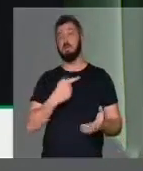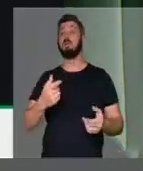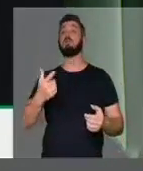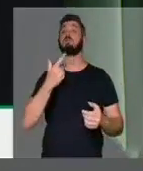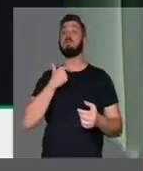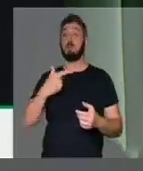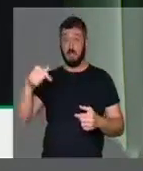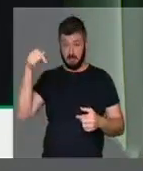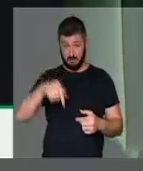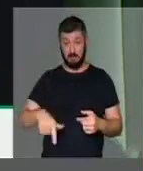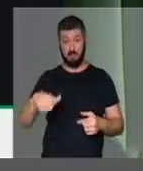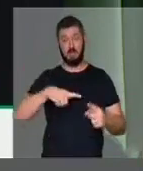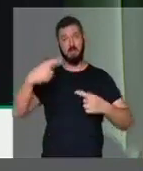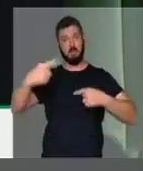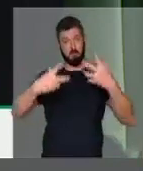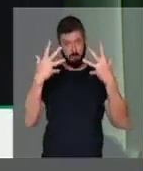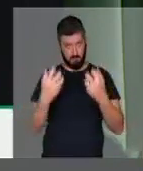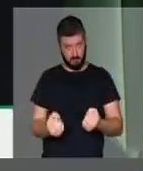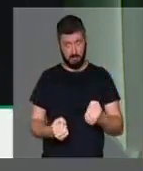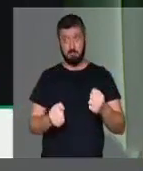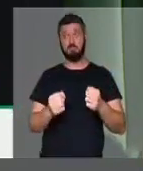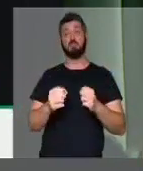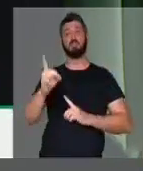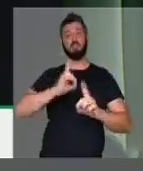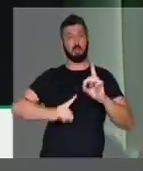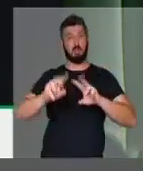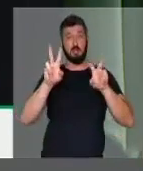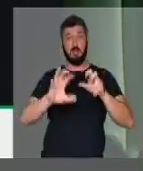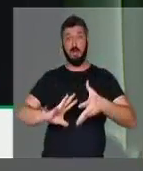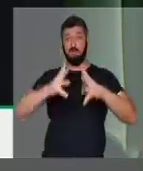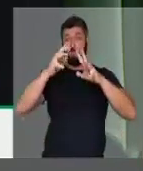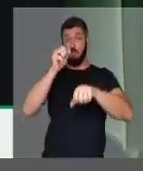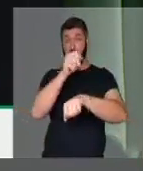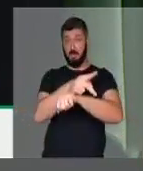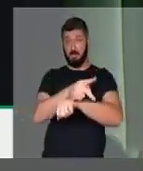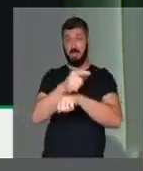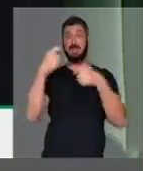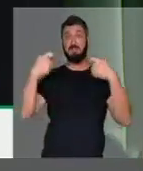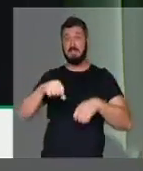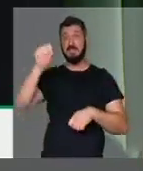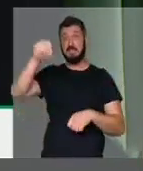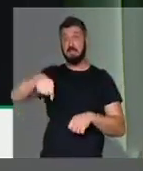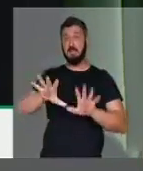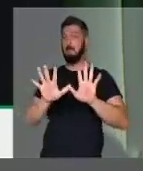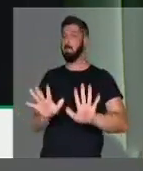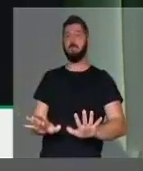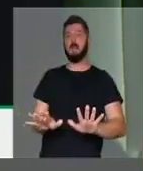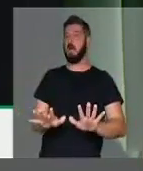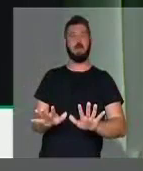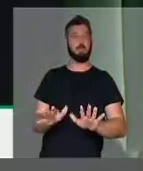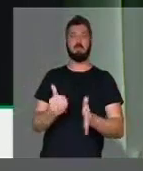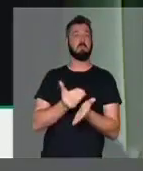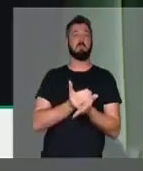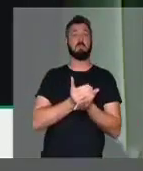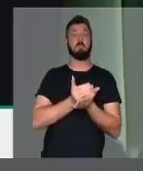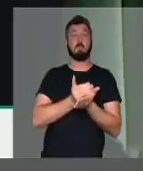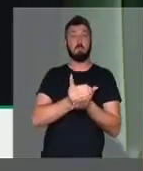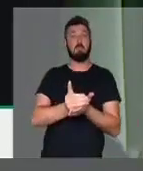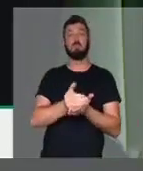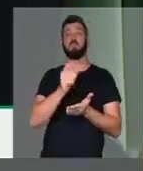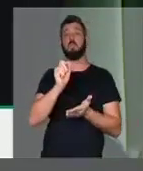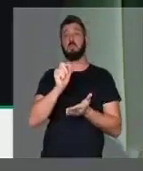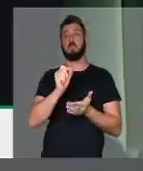dispostos aqui a debater, a discutir a reforma da Previdência, que é uma reforma necessária, mas tem que partir a